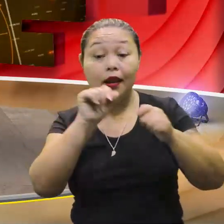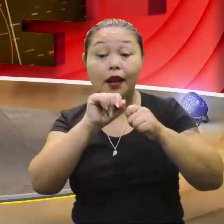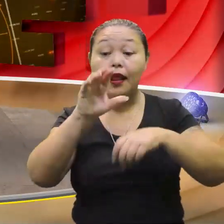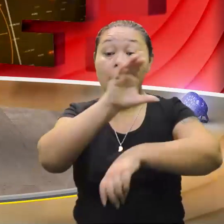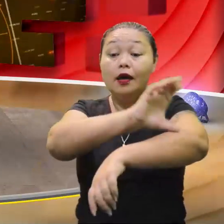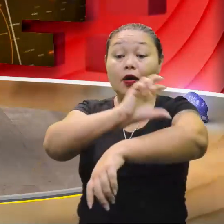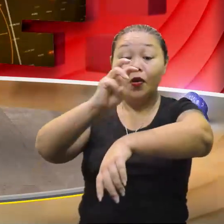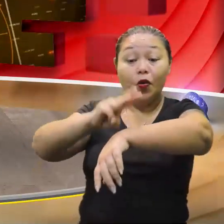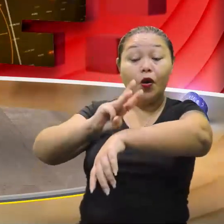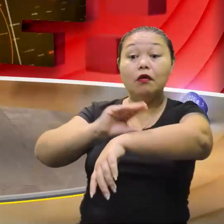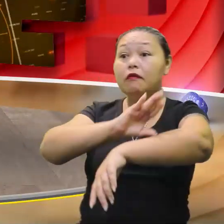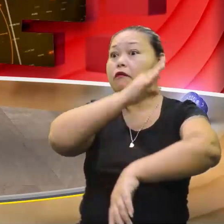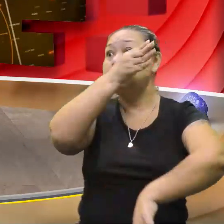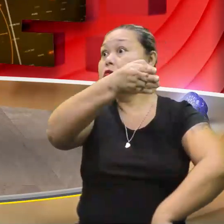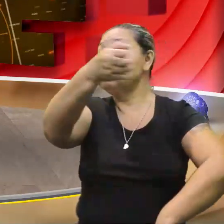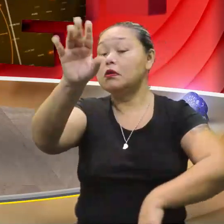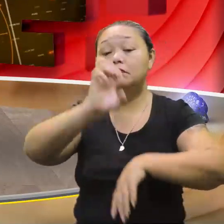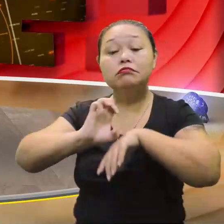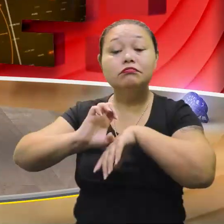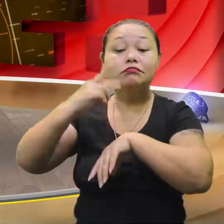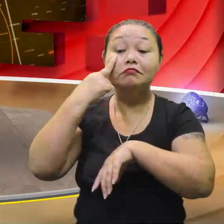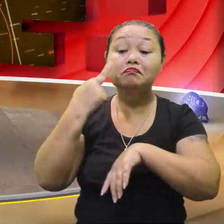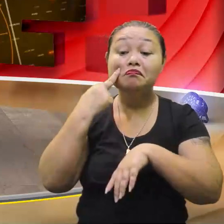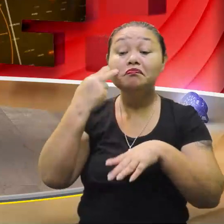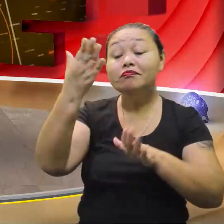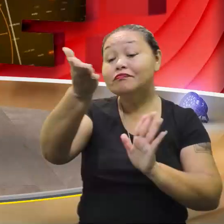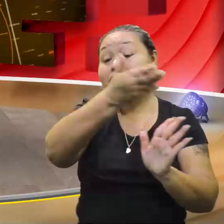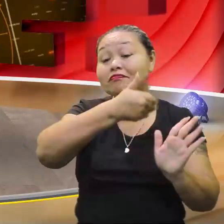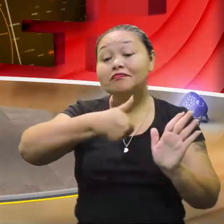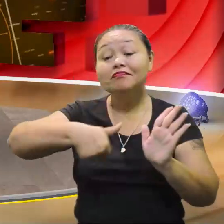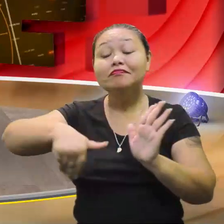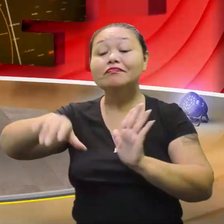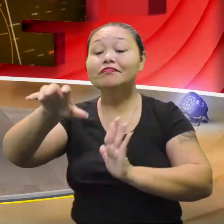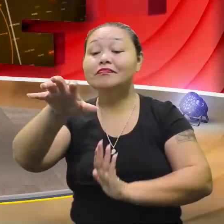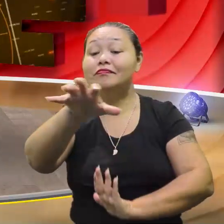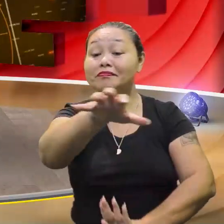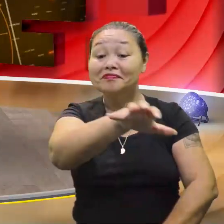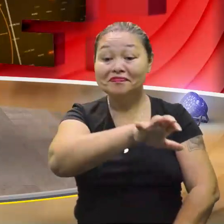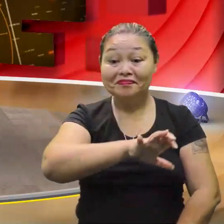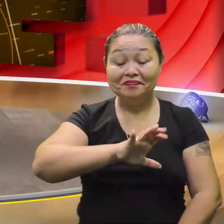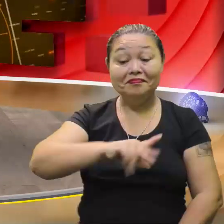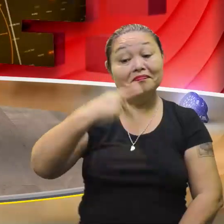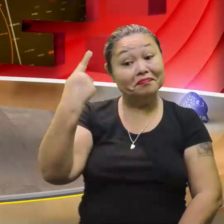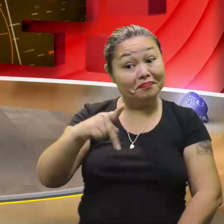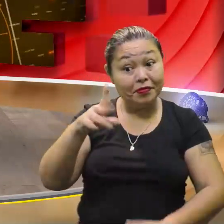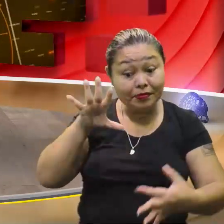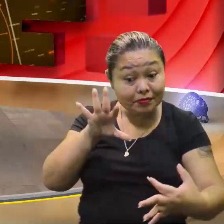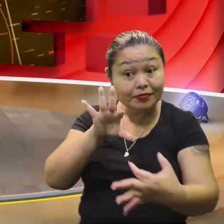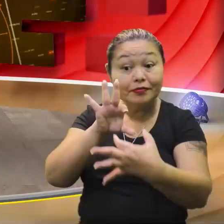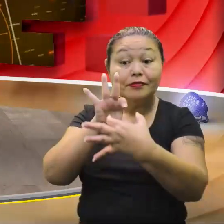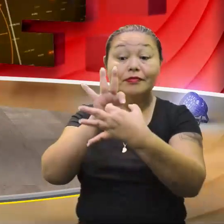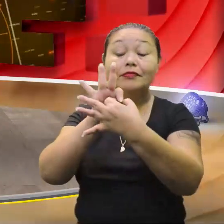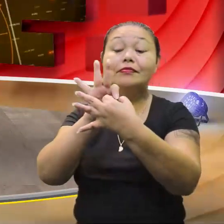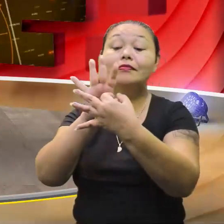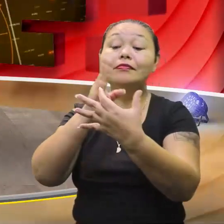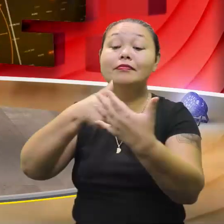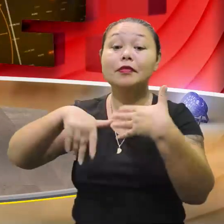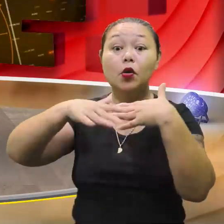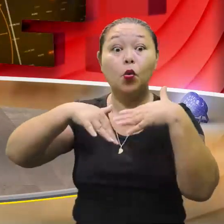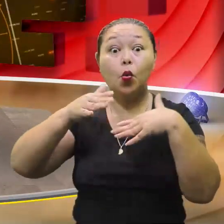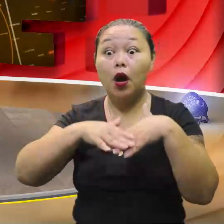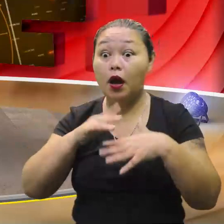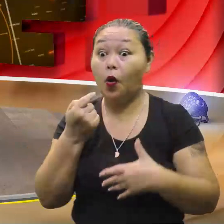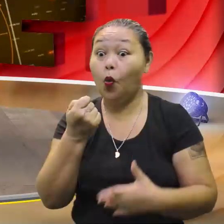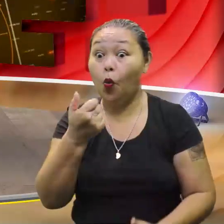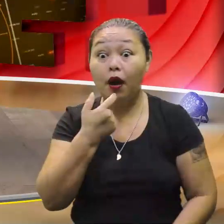ela faz aí esse passeio pelo estado de Rondônia, trazendo o nosso regionalismo para a matemática aplicada. Quase não sai,